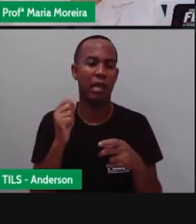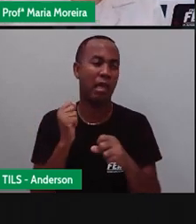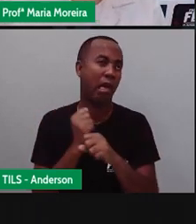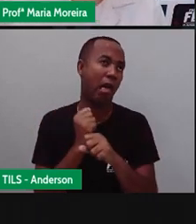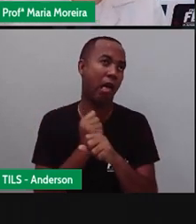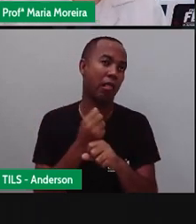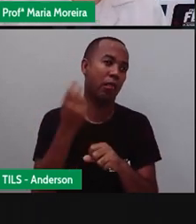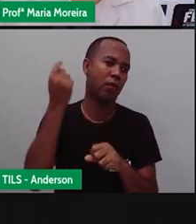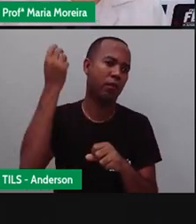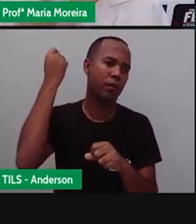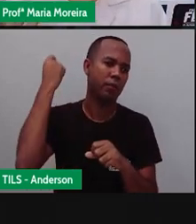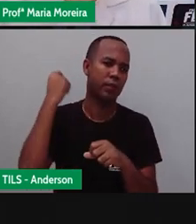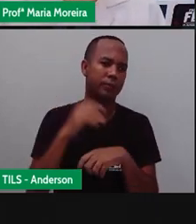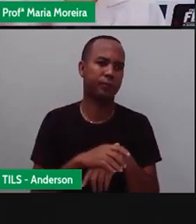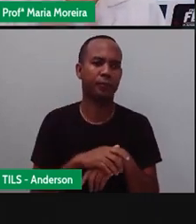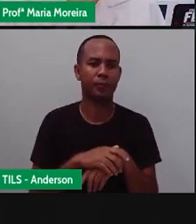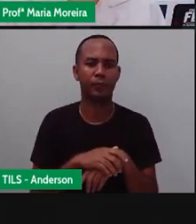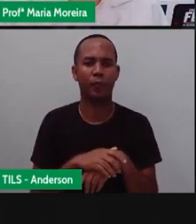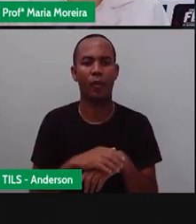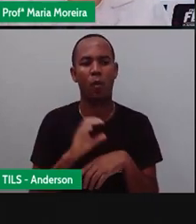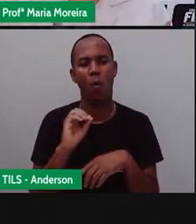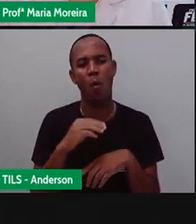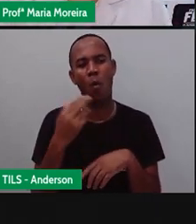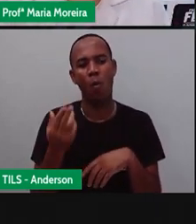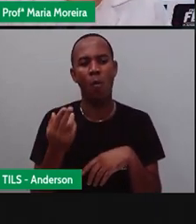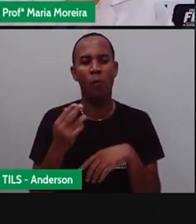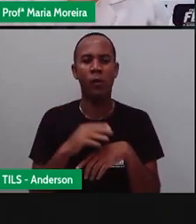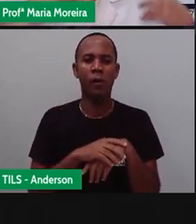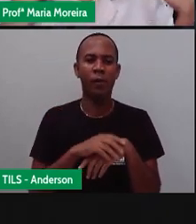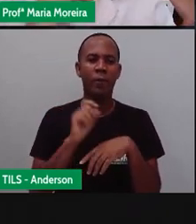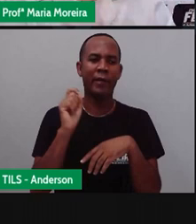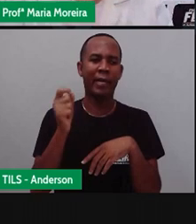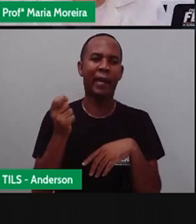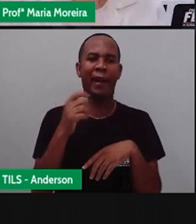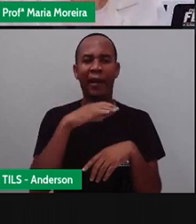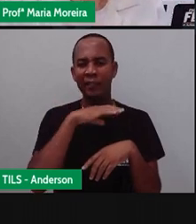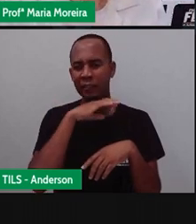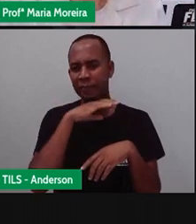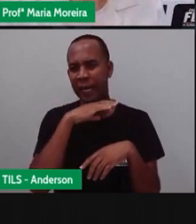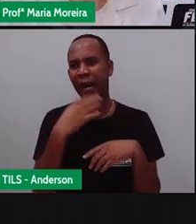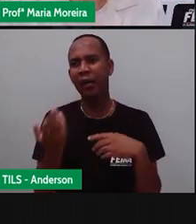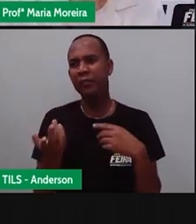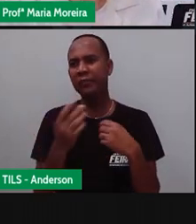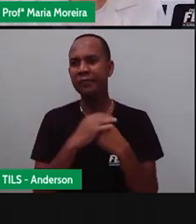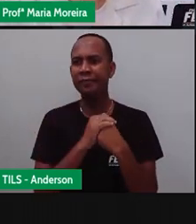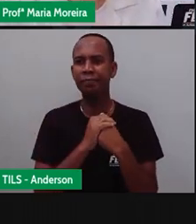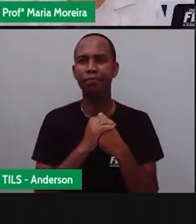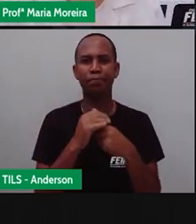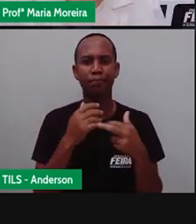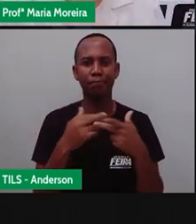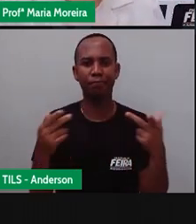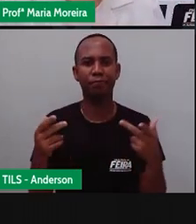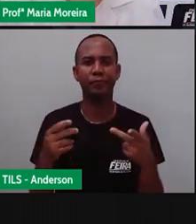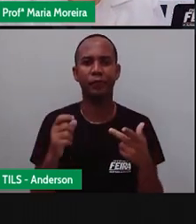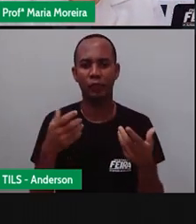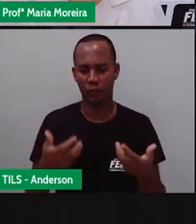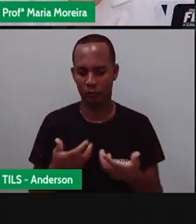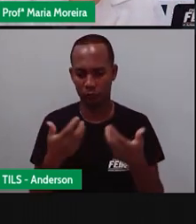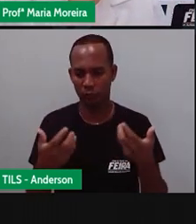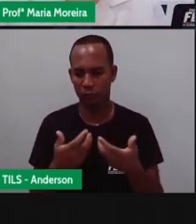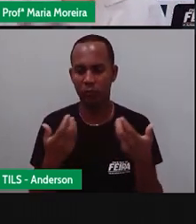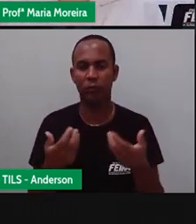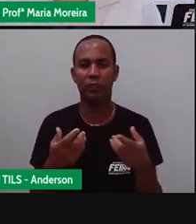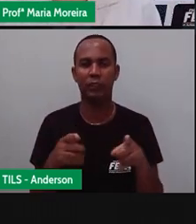sempre. Então, a mercadoria, ou o produto, ou o animal, ou da agricultura do que viesse,